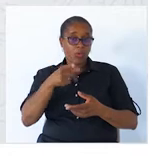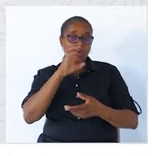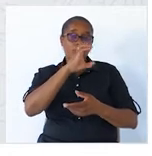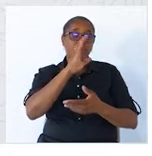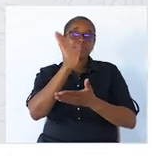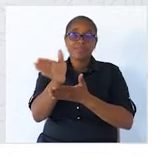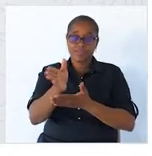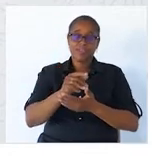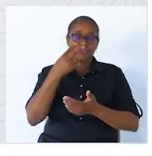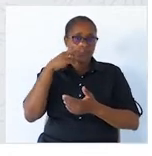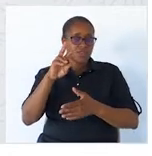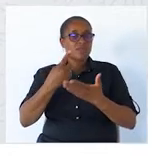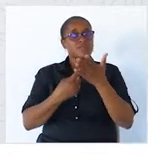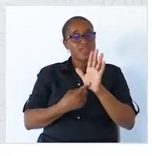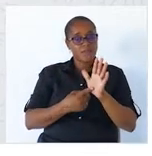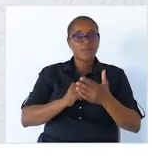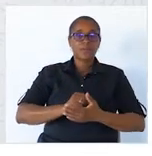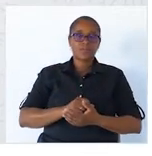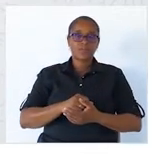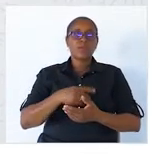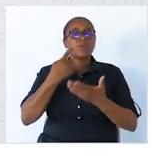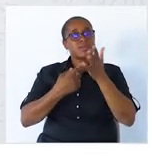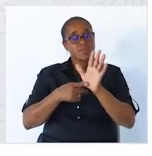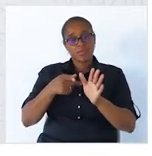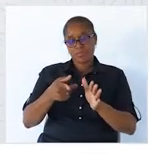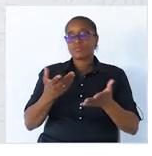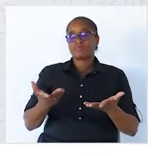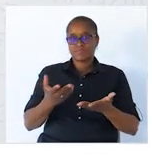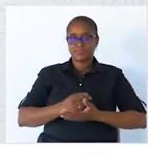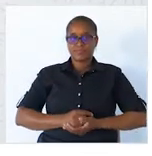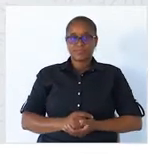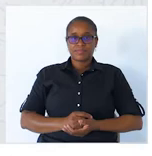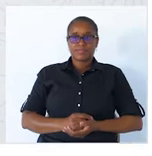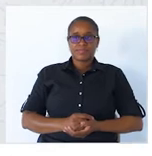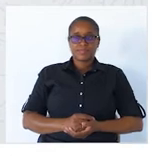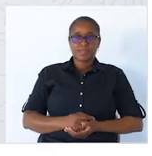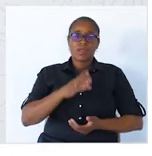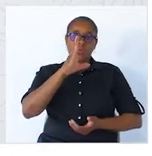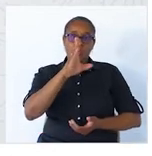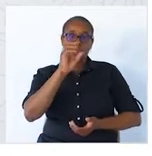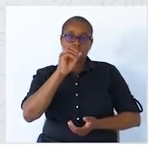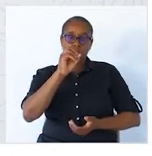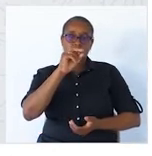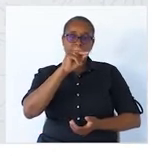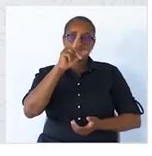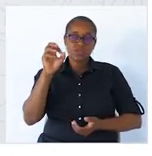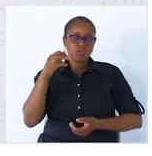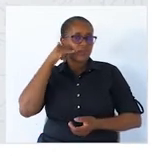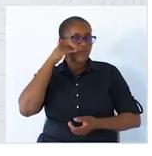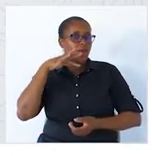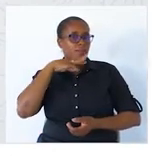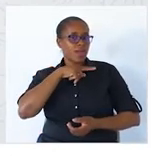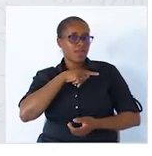indireto. Vejamos os exemplos. O exemplo neste caso. O João telefonou à mãe.